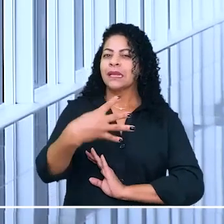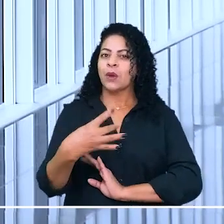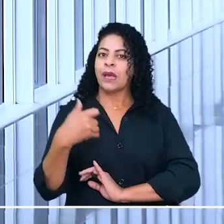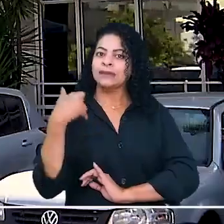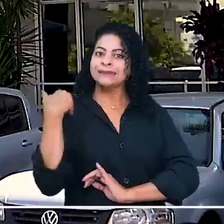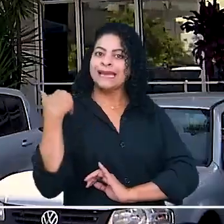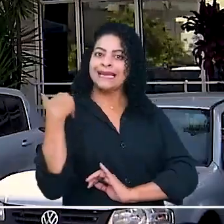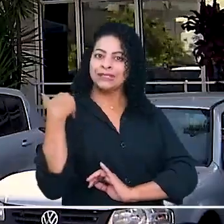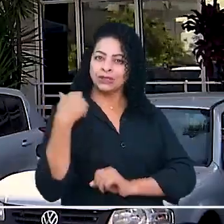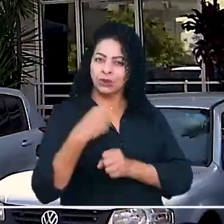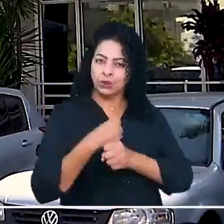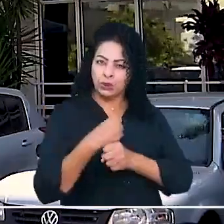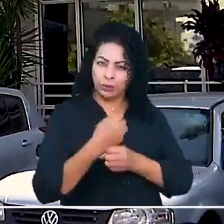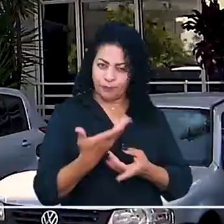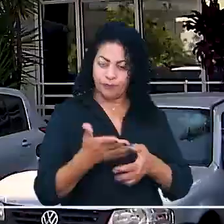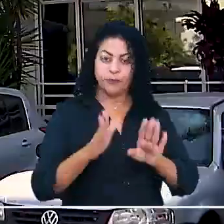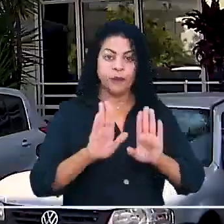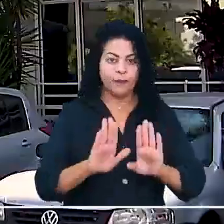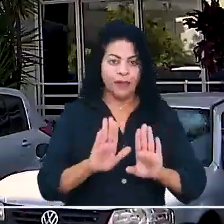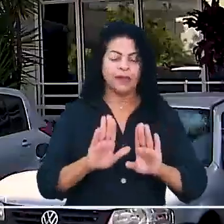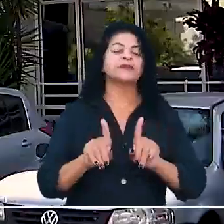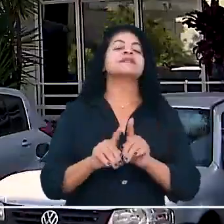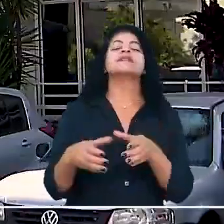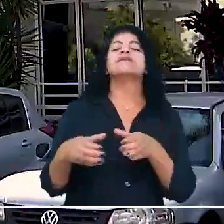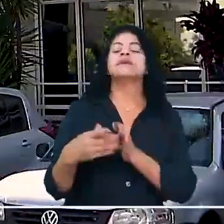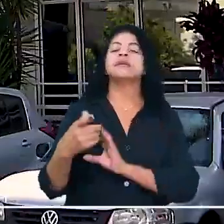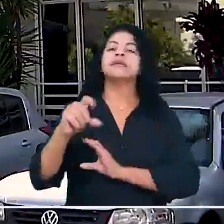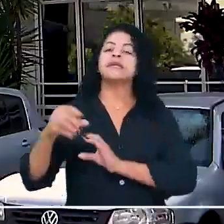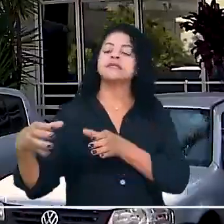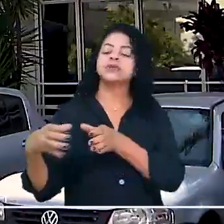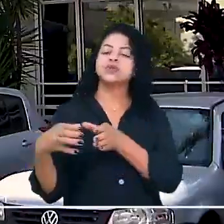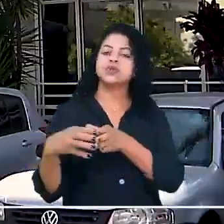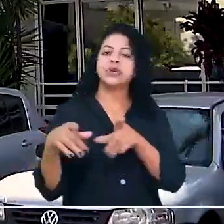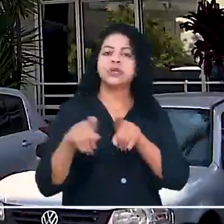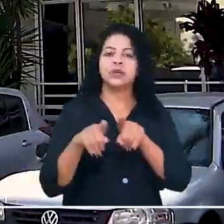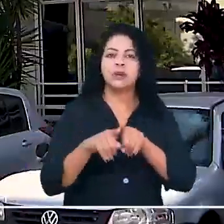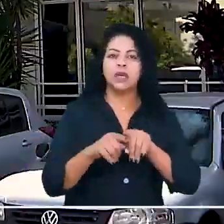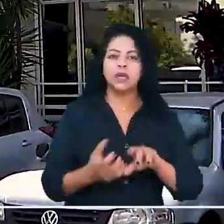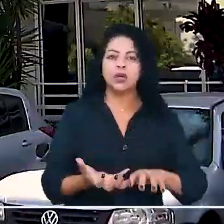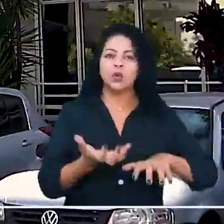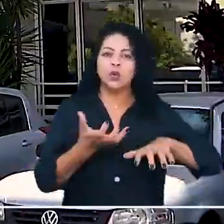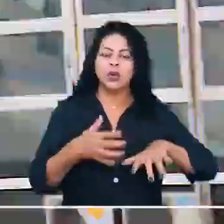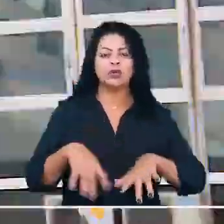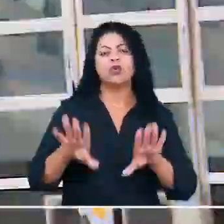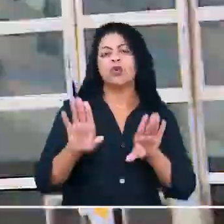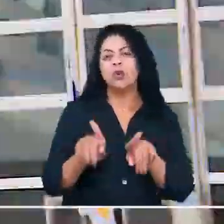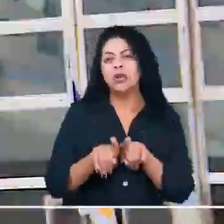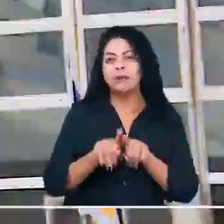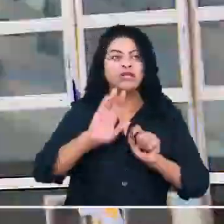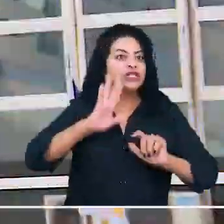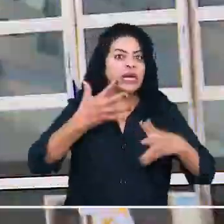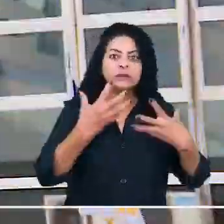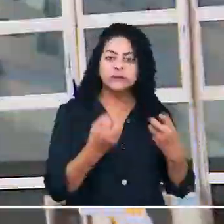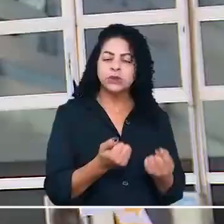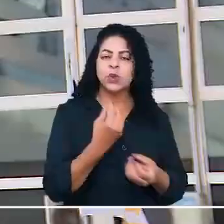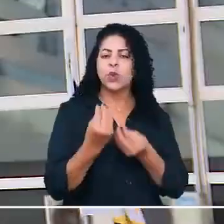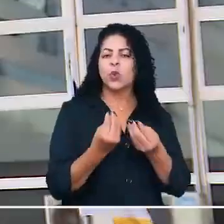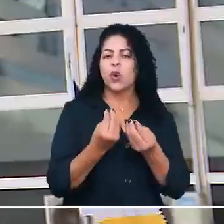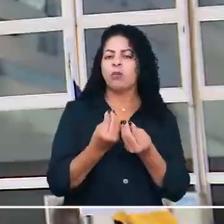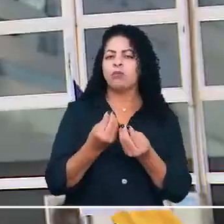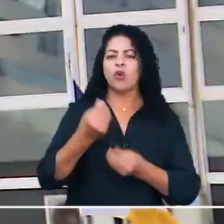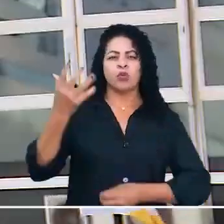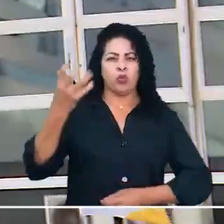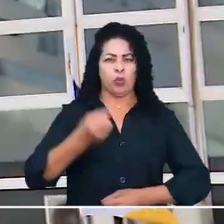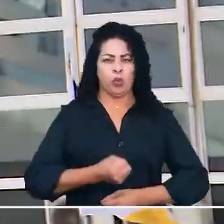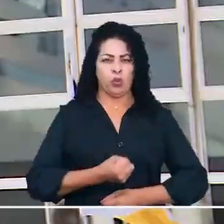anos. O Tribunal Regional do Trabalho da 10ª Região, que abrange o Distrito Federal e o Tocantins, determinou que a indenização fosse